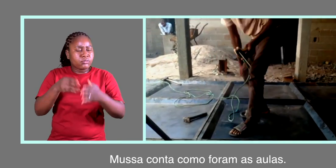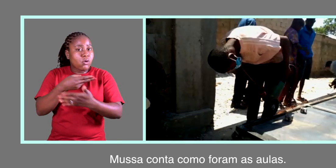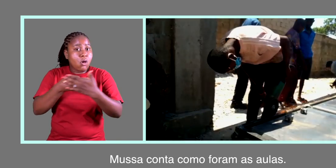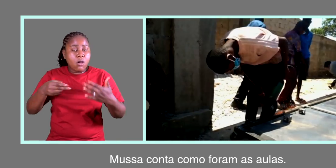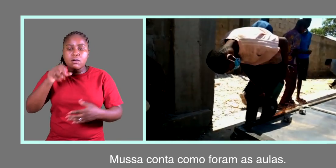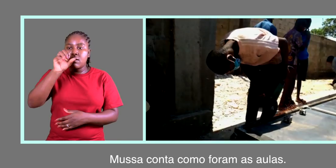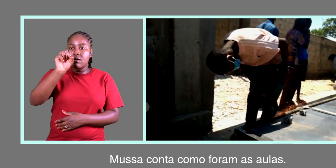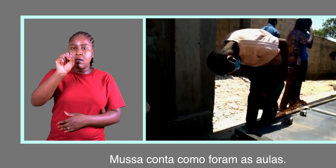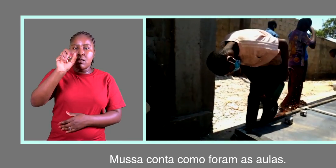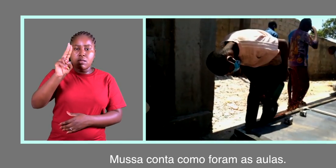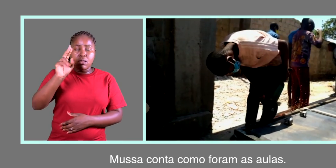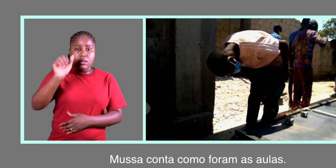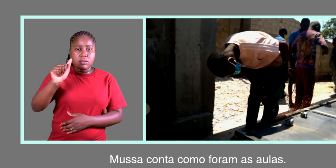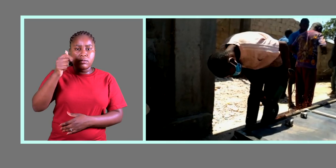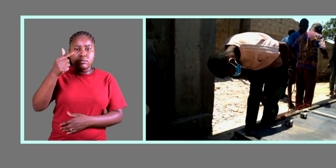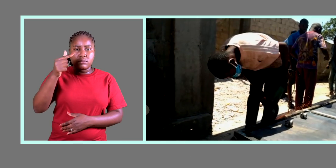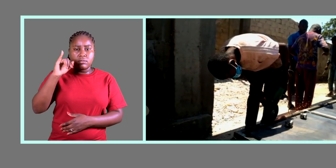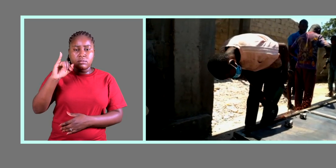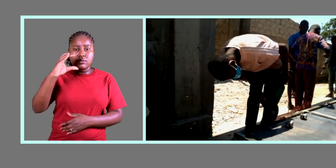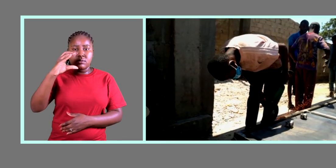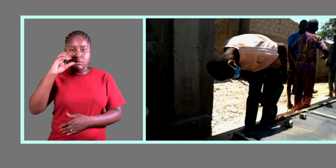conta como foram as aulas.